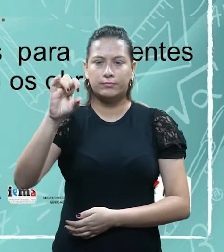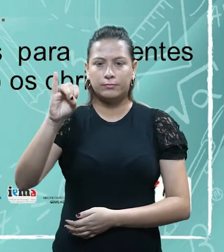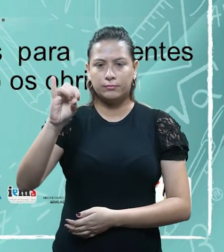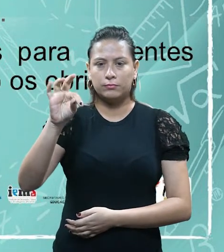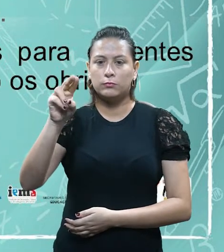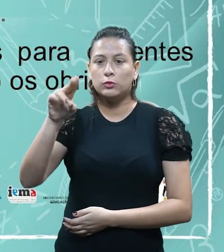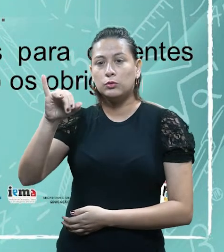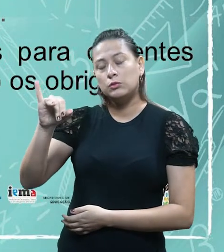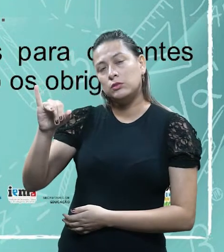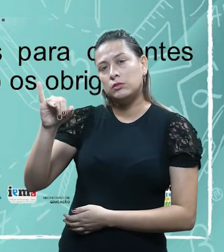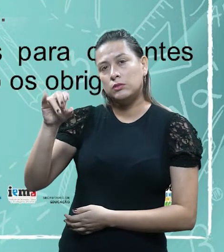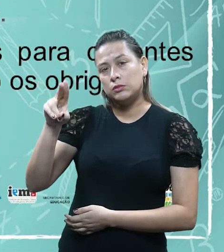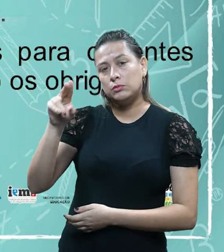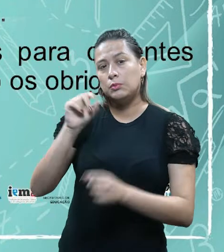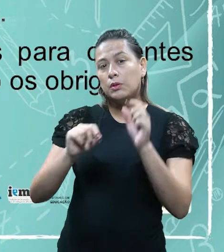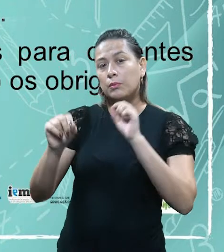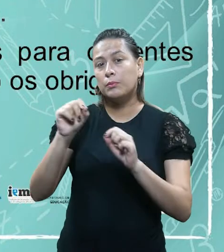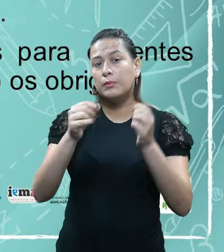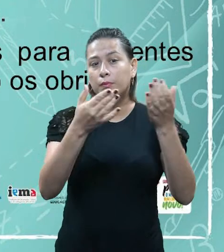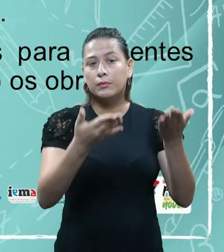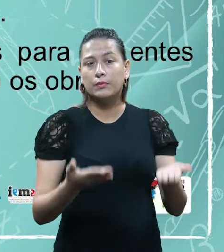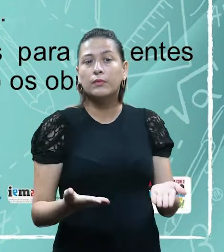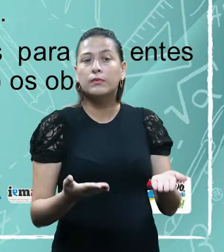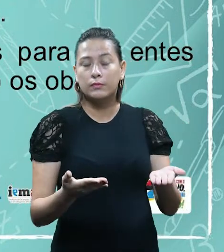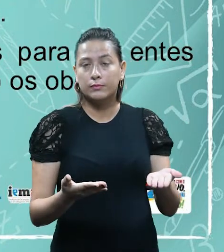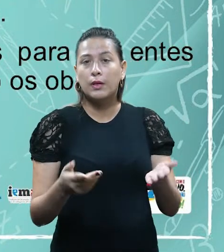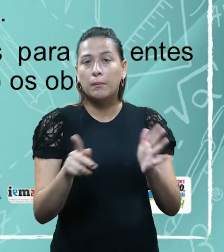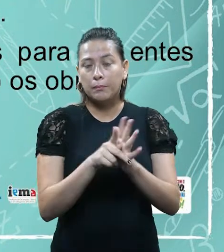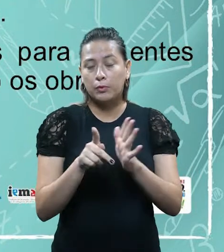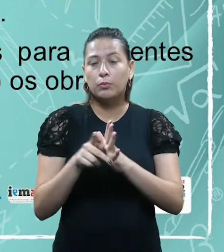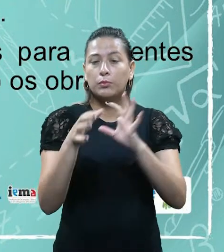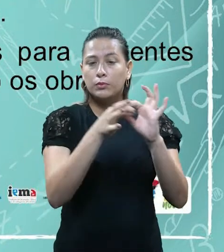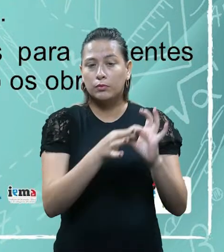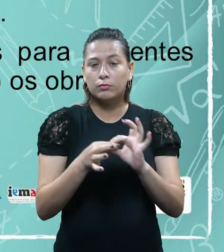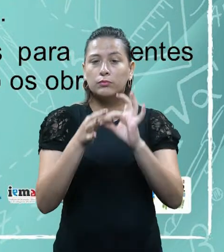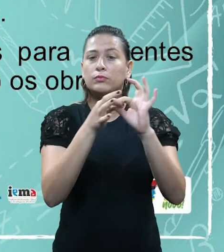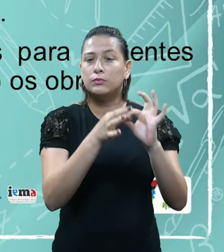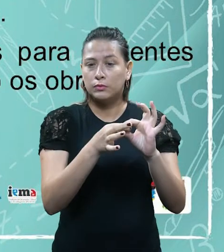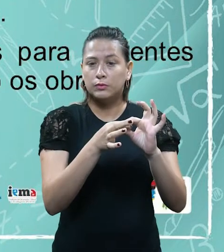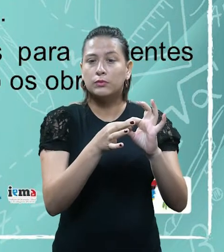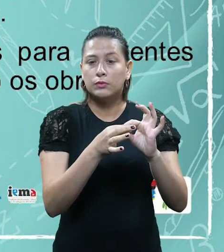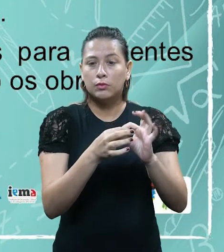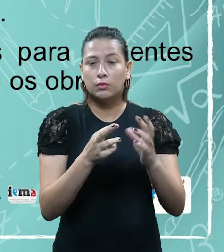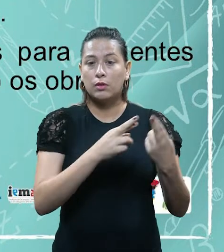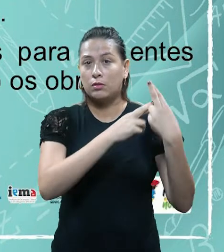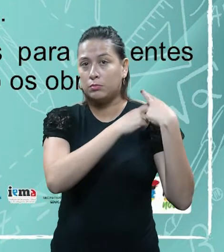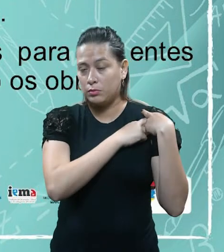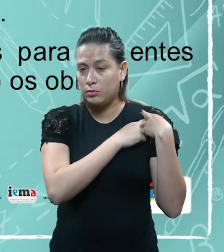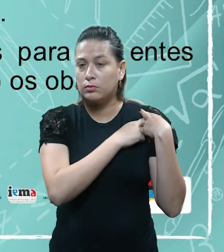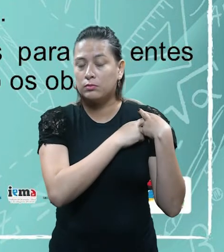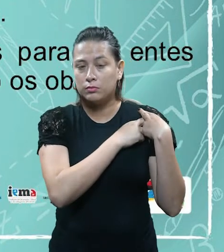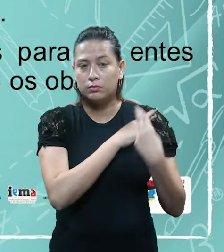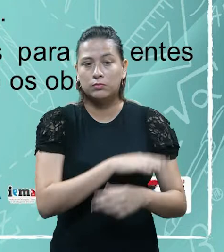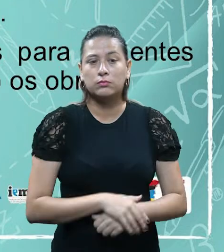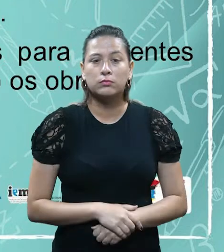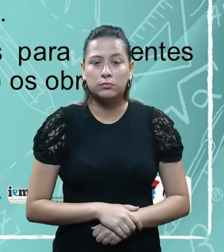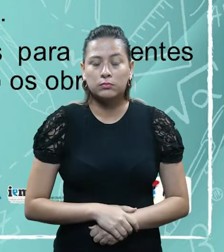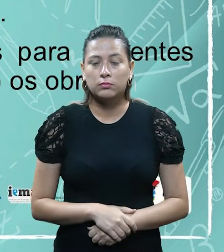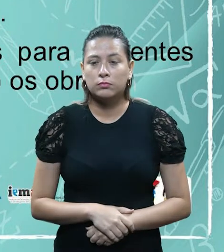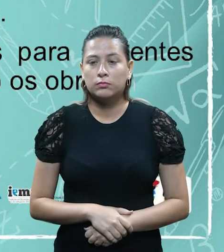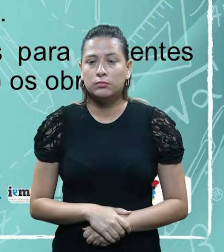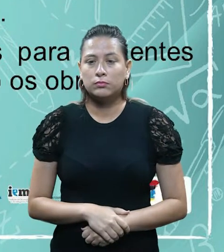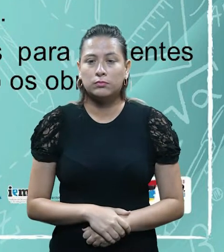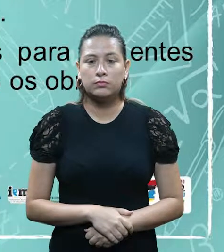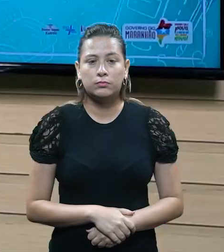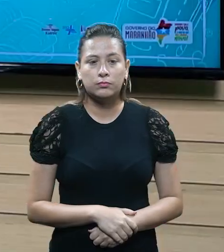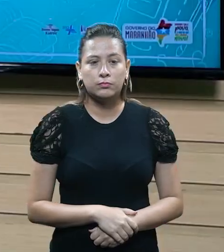né, uma facultatividade, né, da união, que é a união que é responsável, é, de instituir esse imposto.